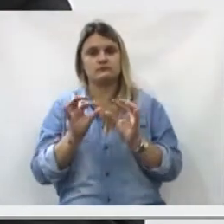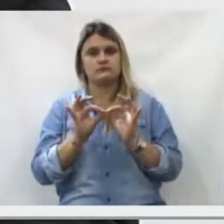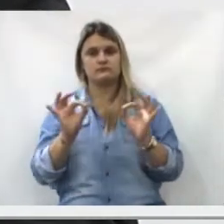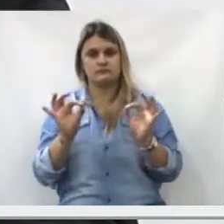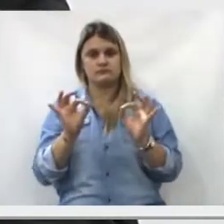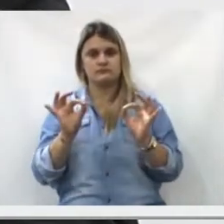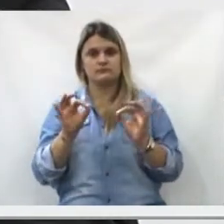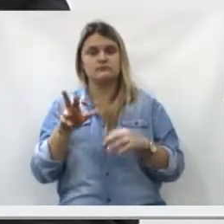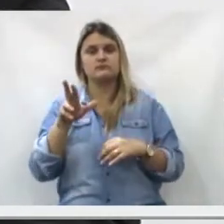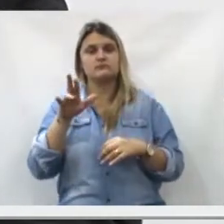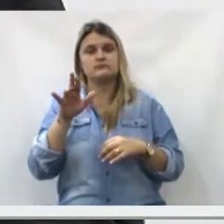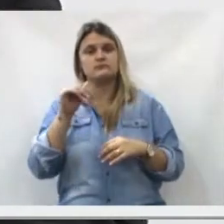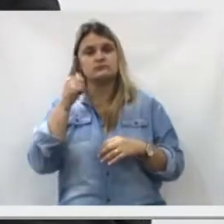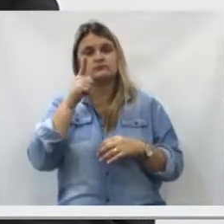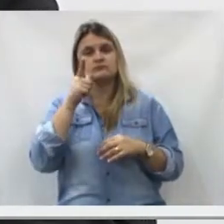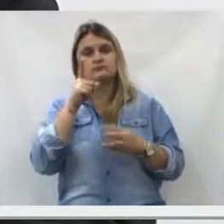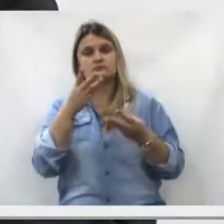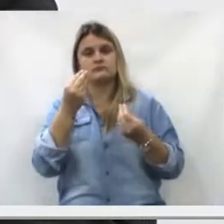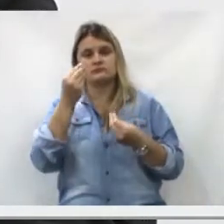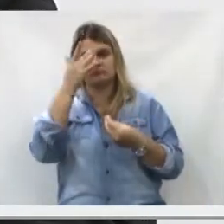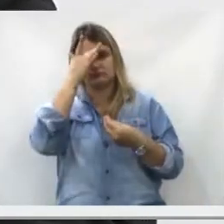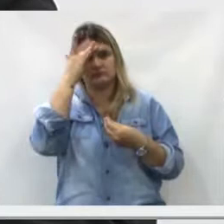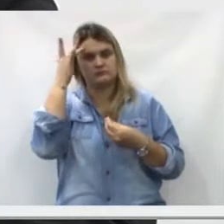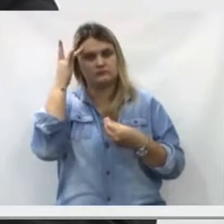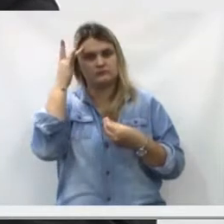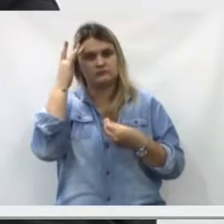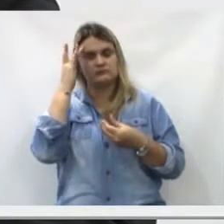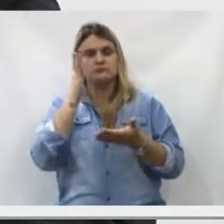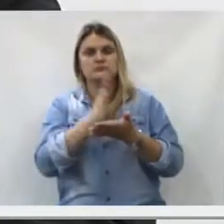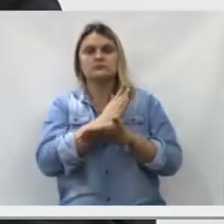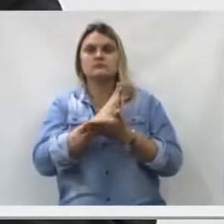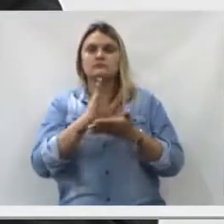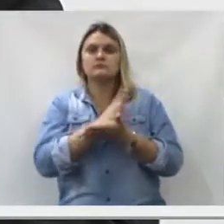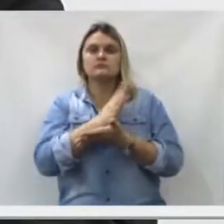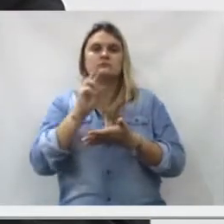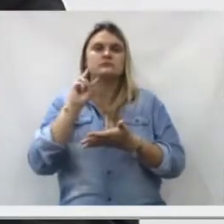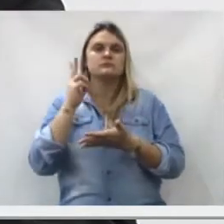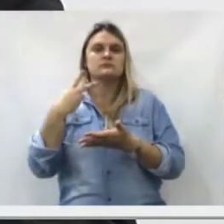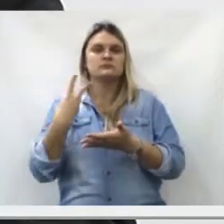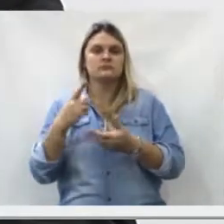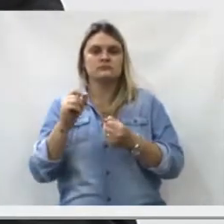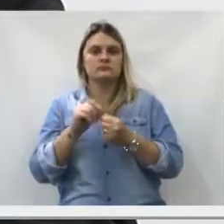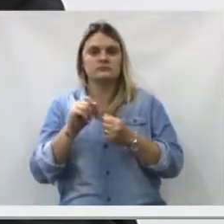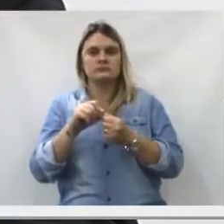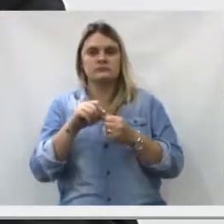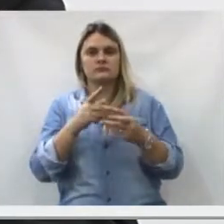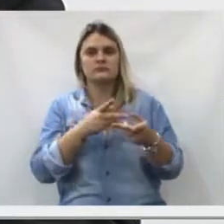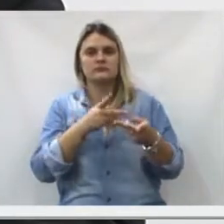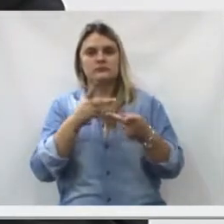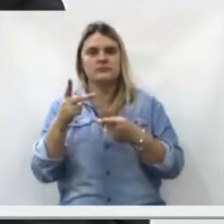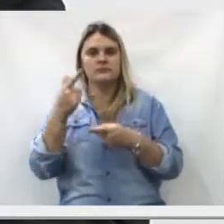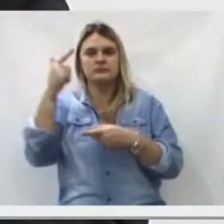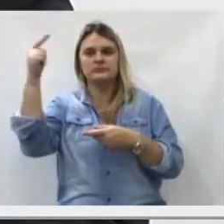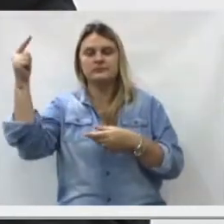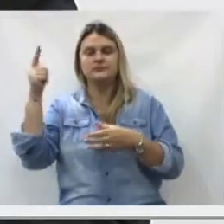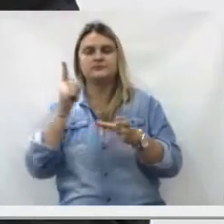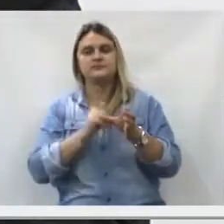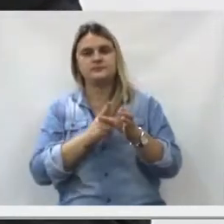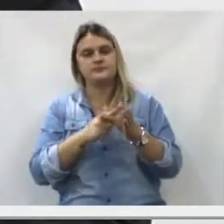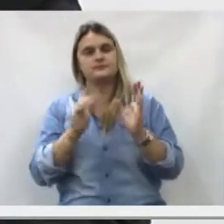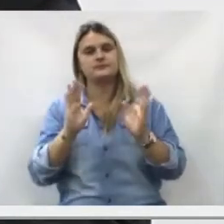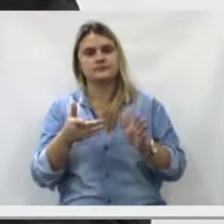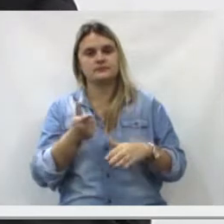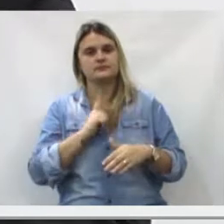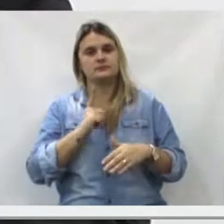investimento por parte do município vai ser menor e vai contemplar muita gente. Alguns vereadores